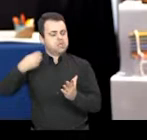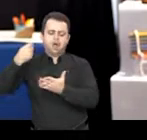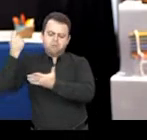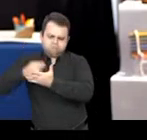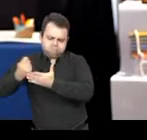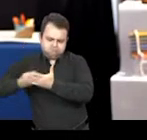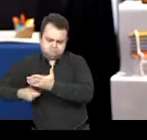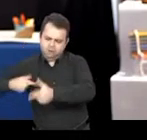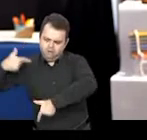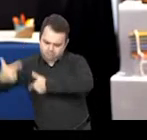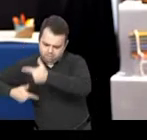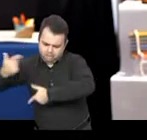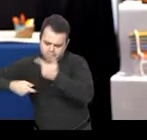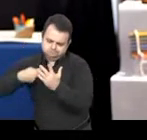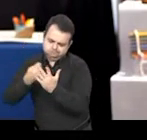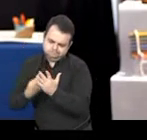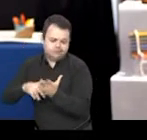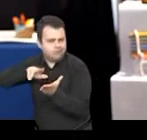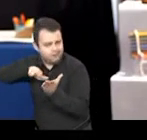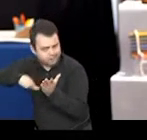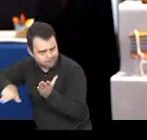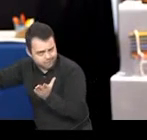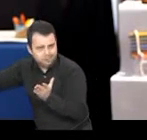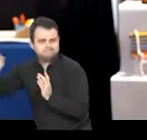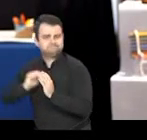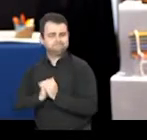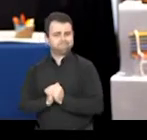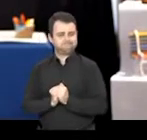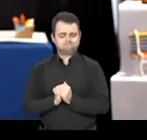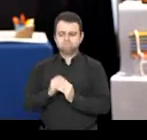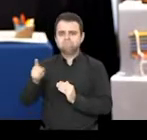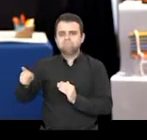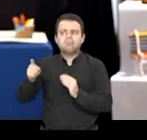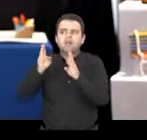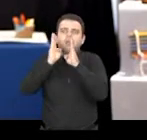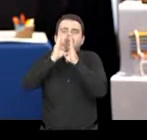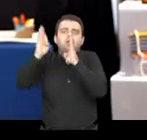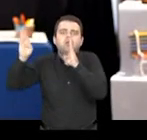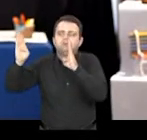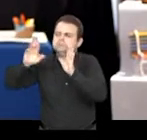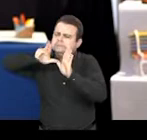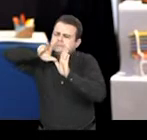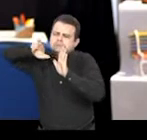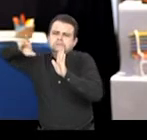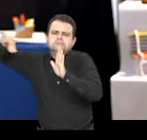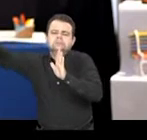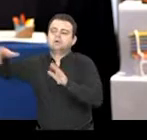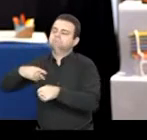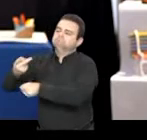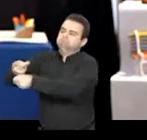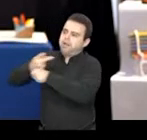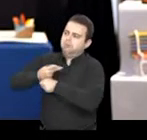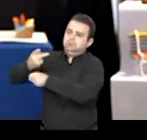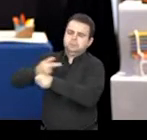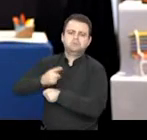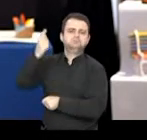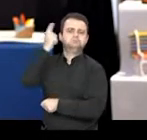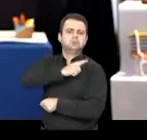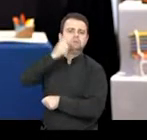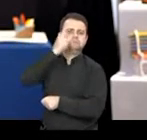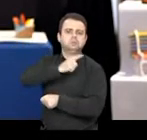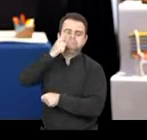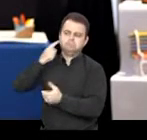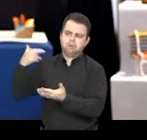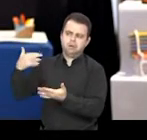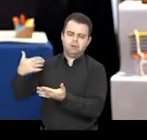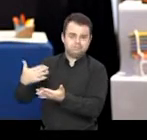trabalhar incansavelmente como poeta. Apesar de ter escrito muitos livros e ter ganho vários prêmios